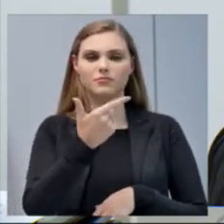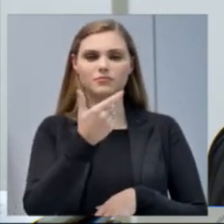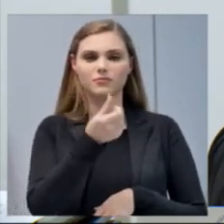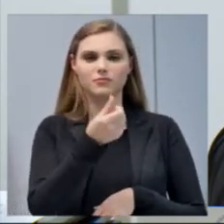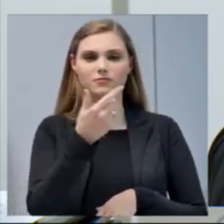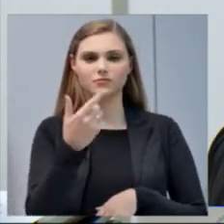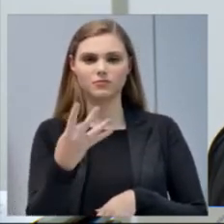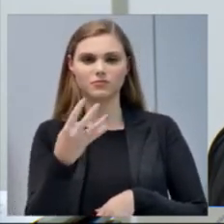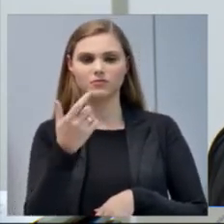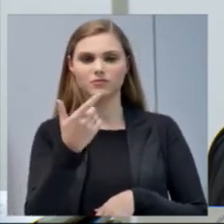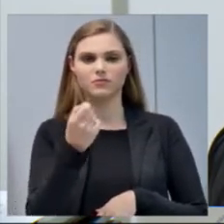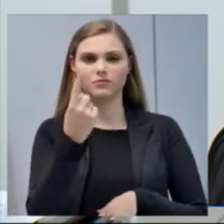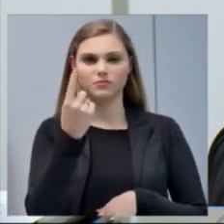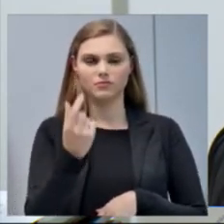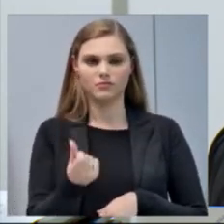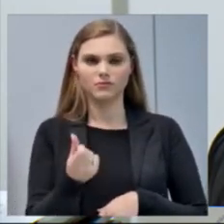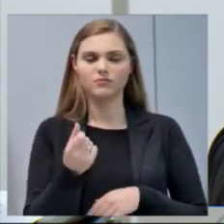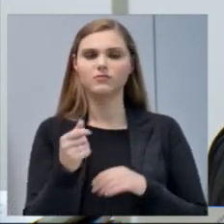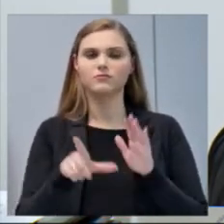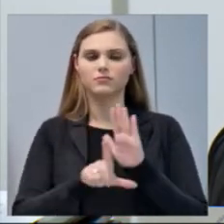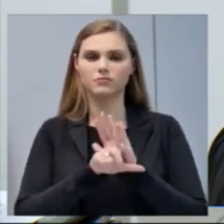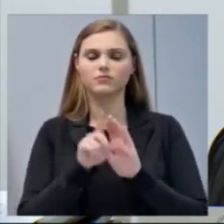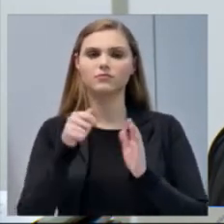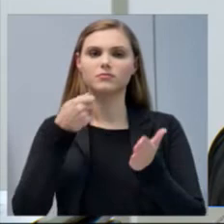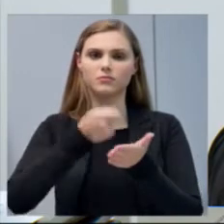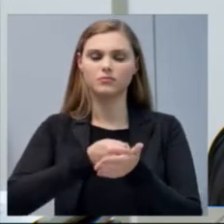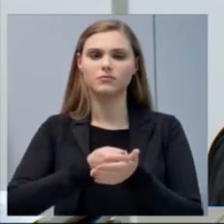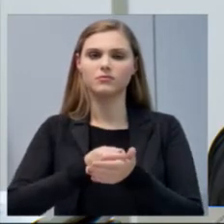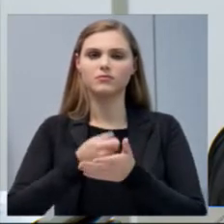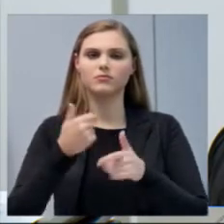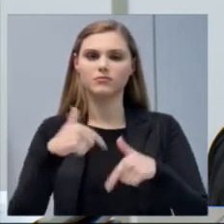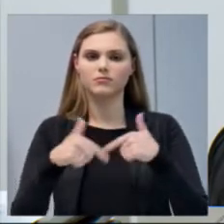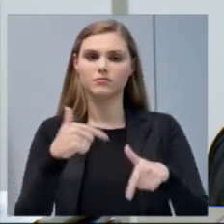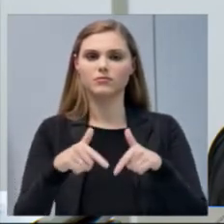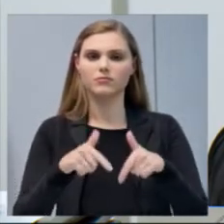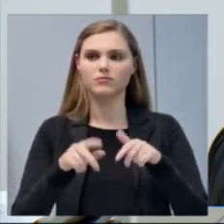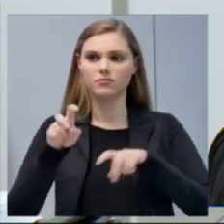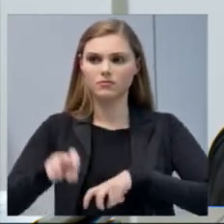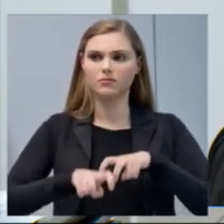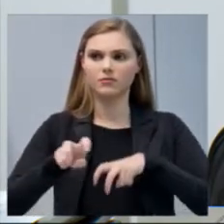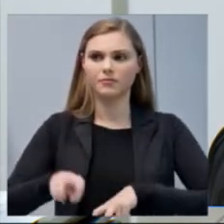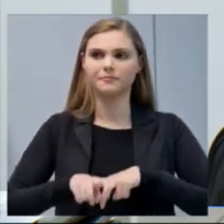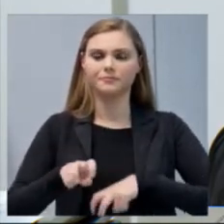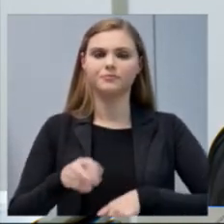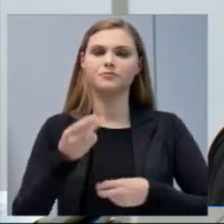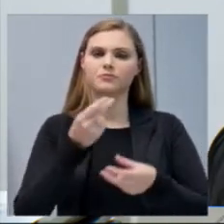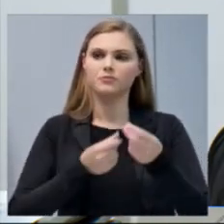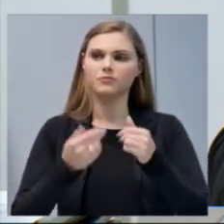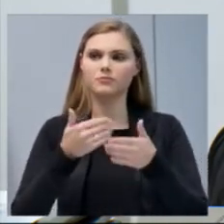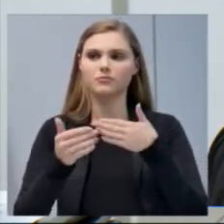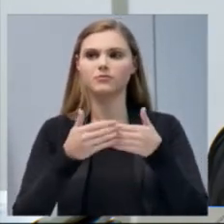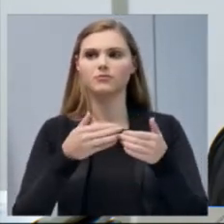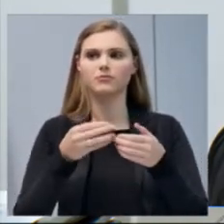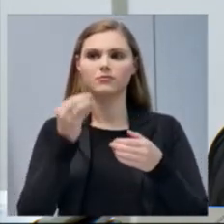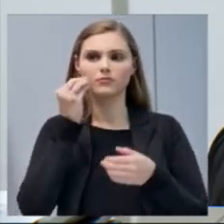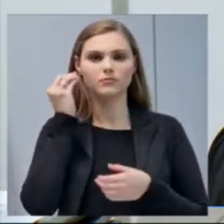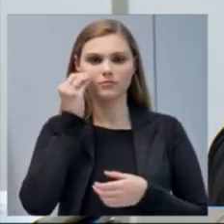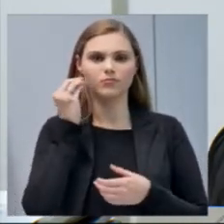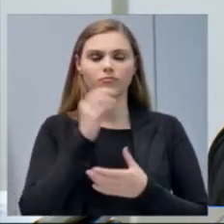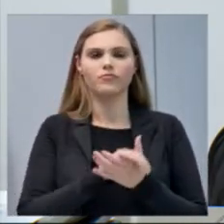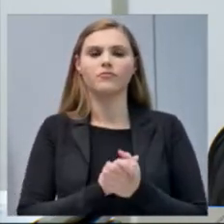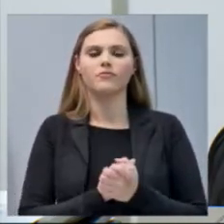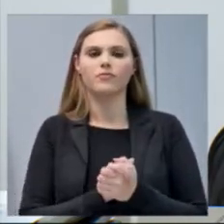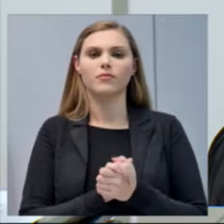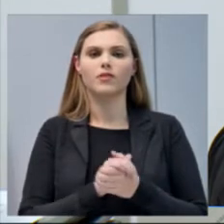2016, que prevê o pagamento do trabalhador empregado rural com remuneração de qualquer espécie. Informou que o